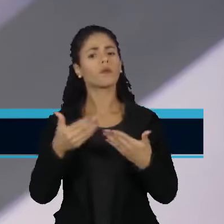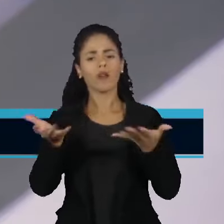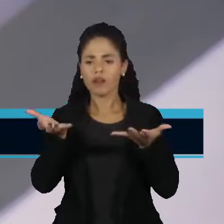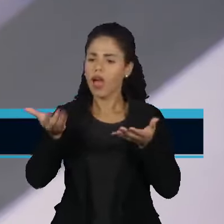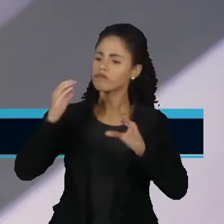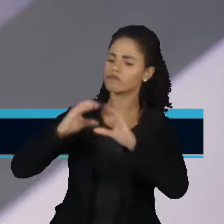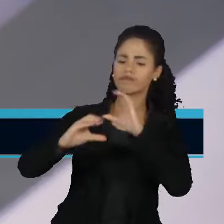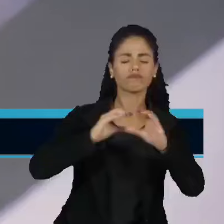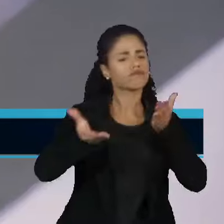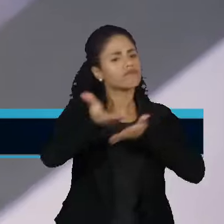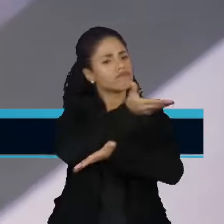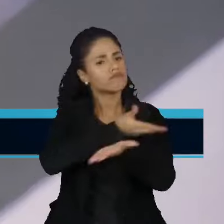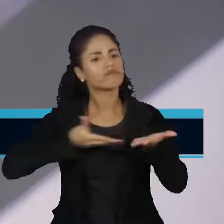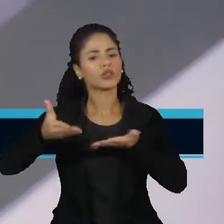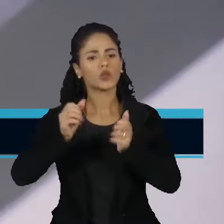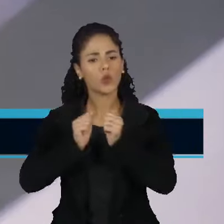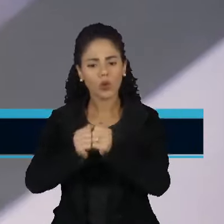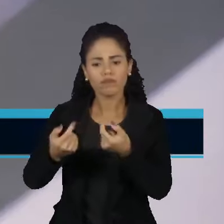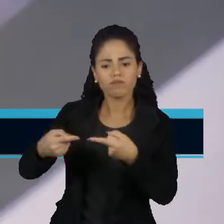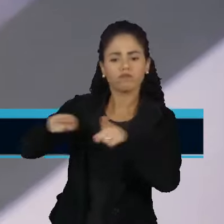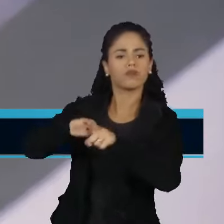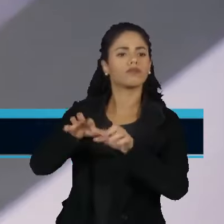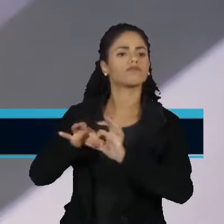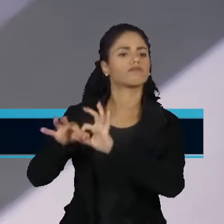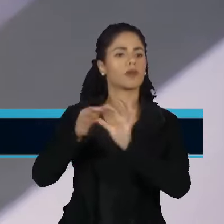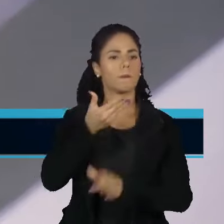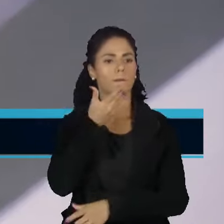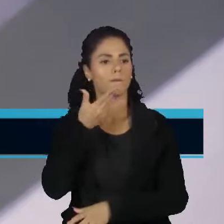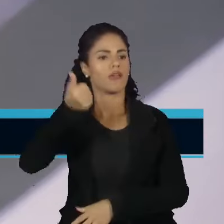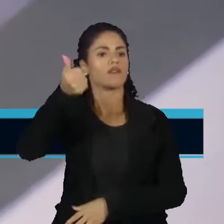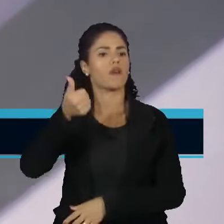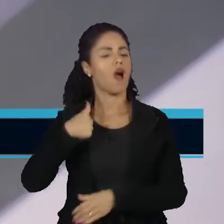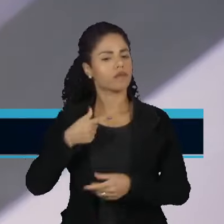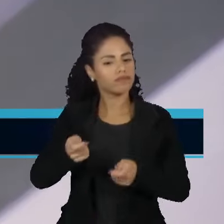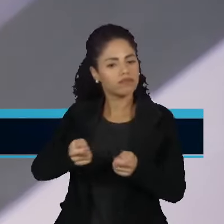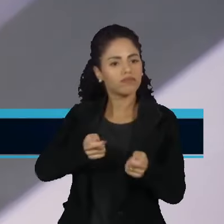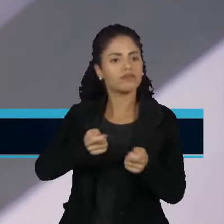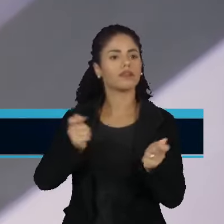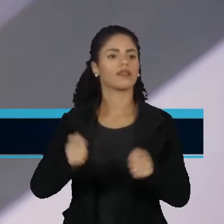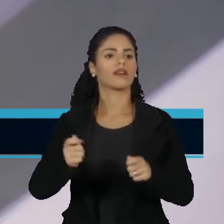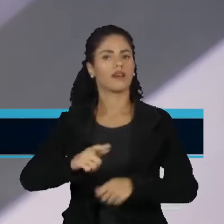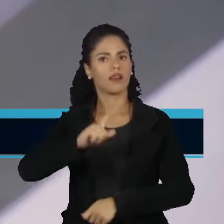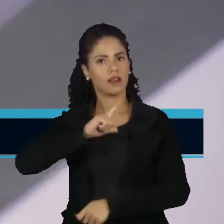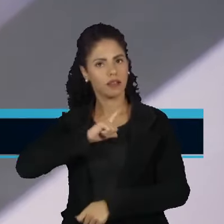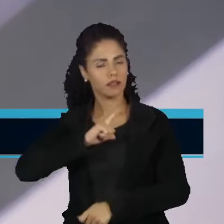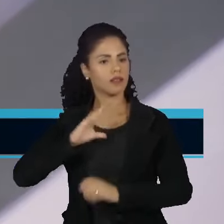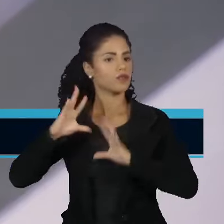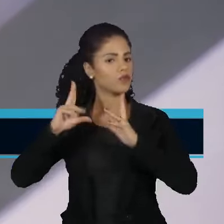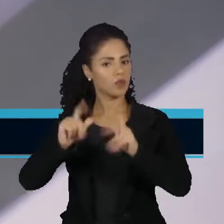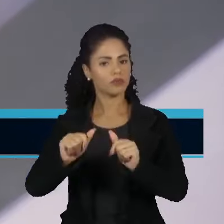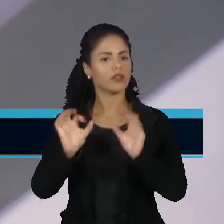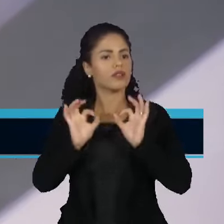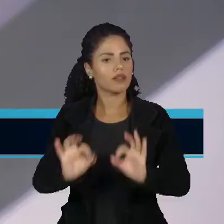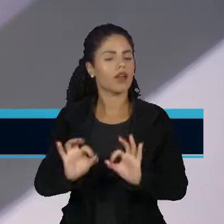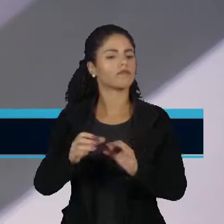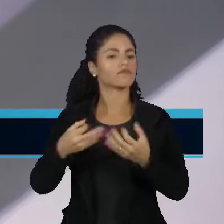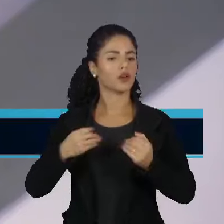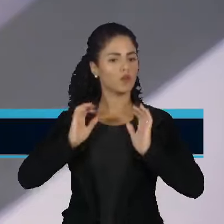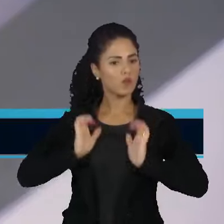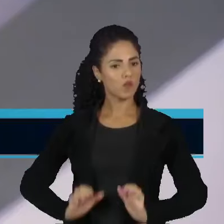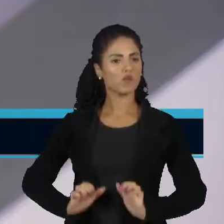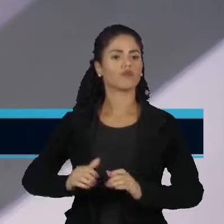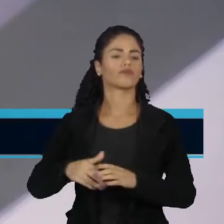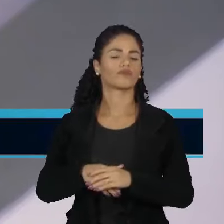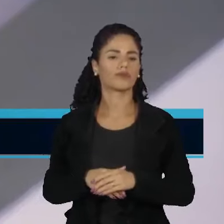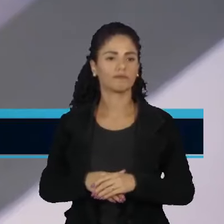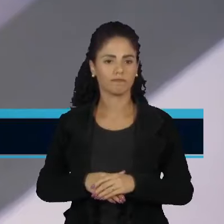esse projeto também vem para reforçar esse discurso de que ele vai ter uma atitude republicana com todos, independentemente do partido a que